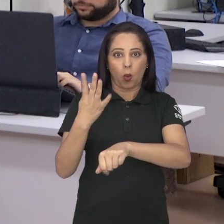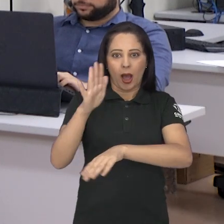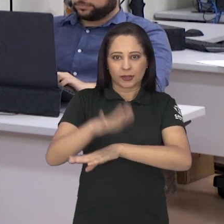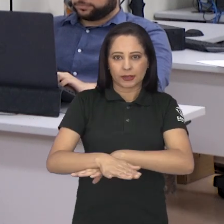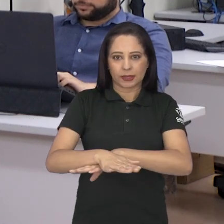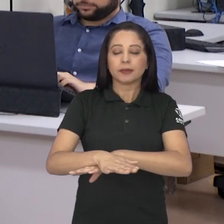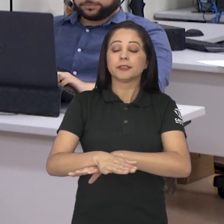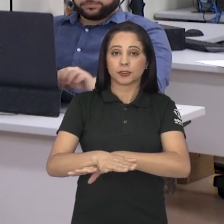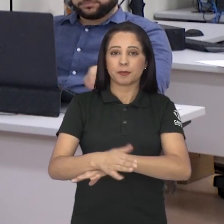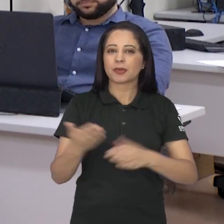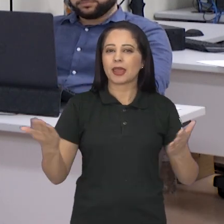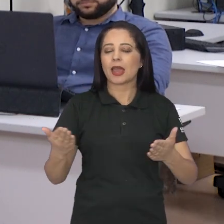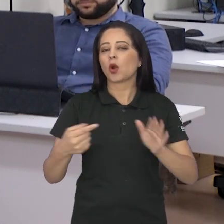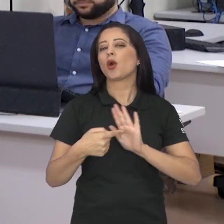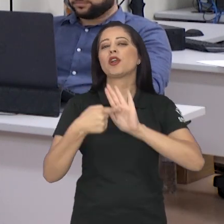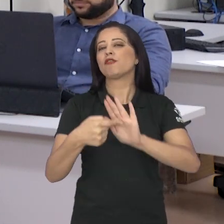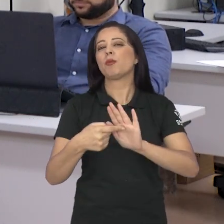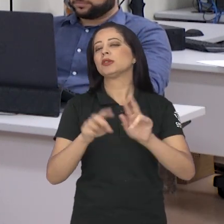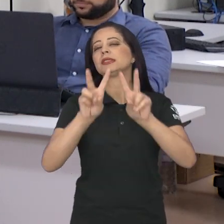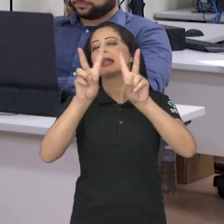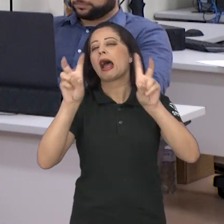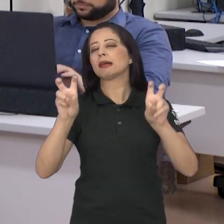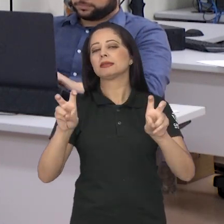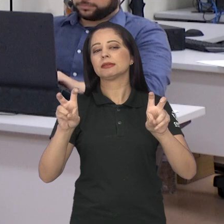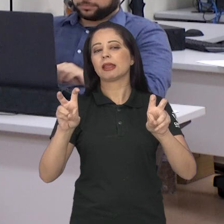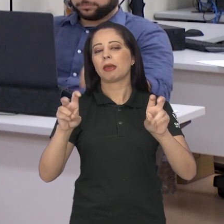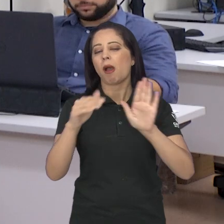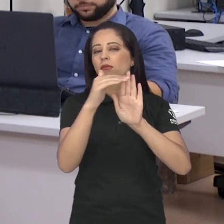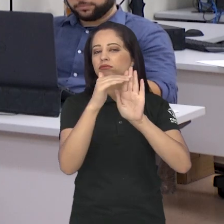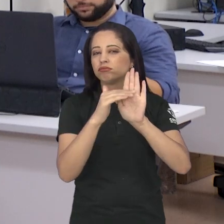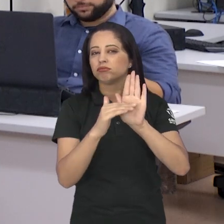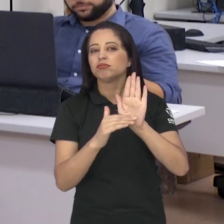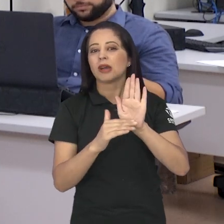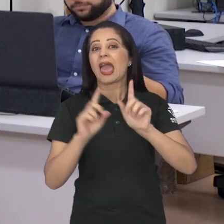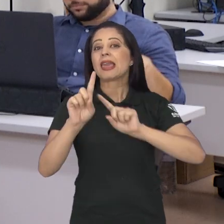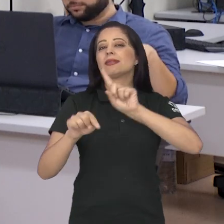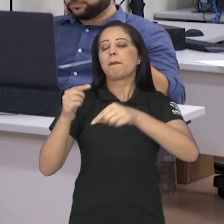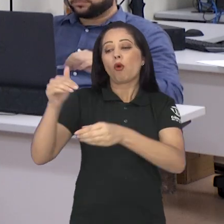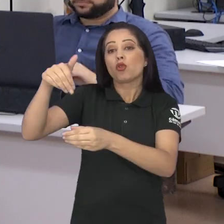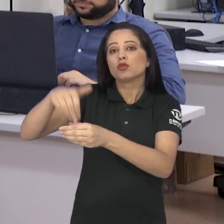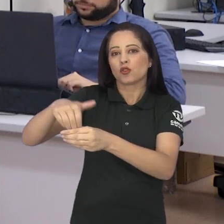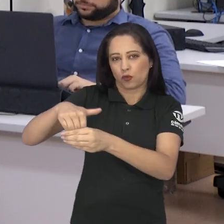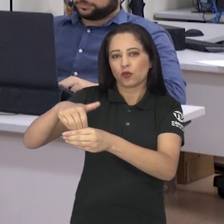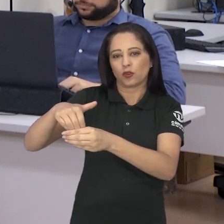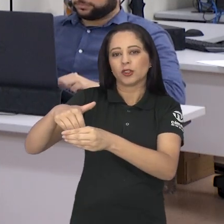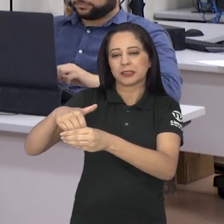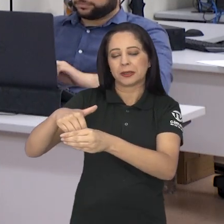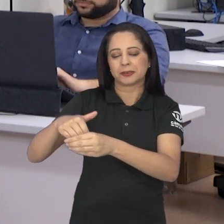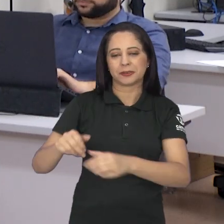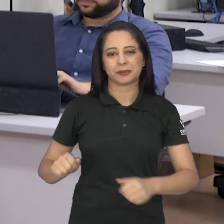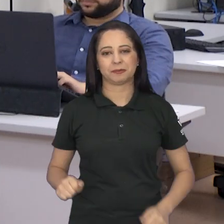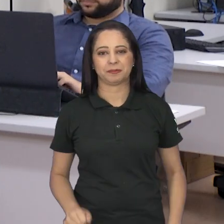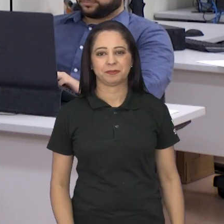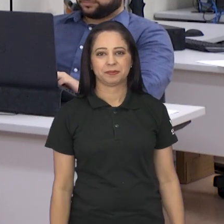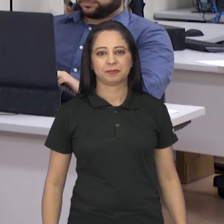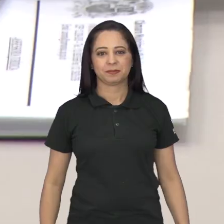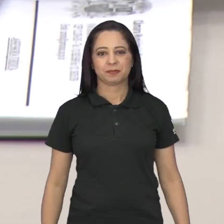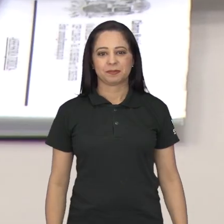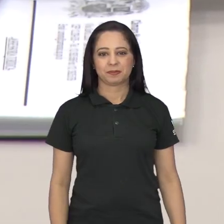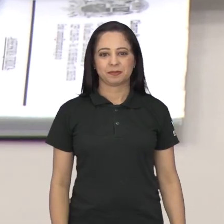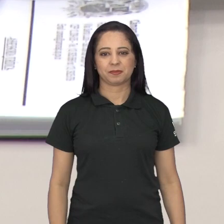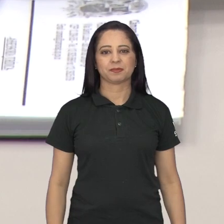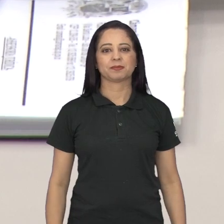confere com a gente alguns dos assuntos de interesse público que serão apreciados e votados pelos vereadores da casa.